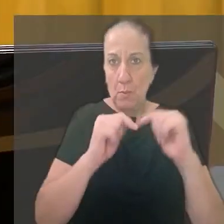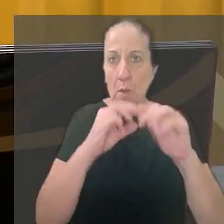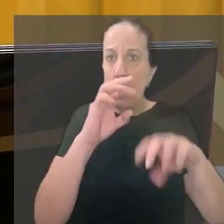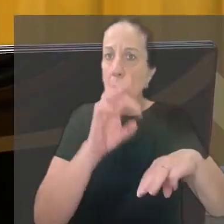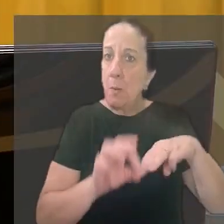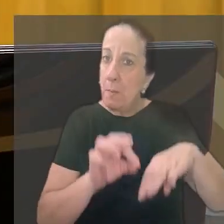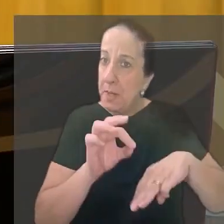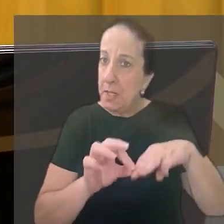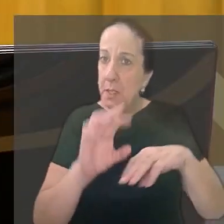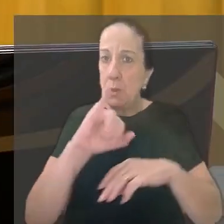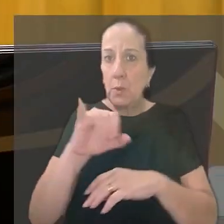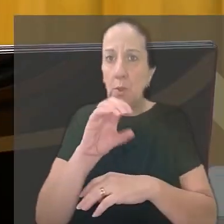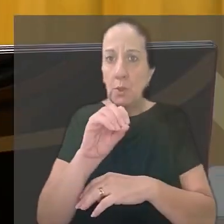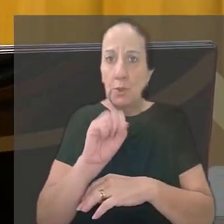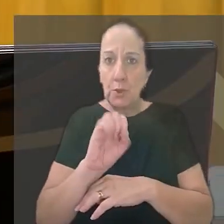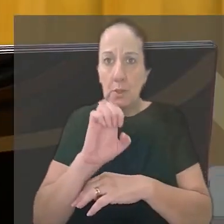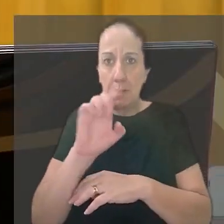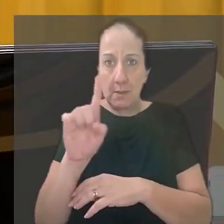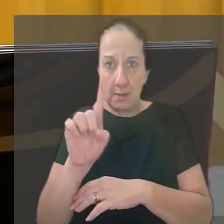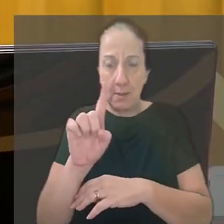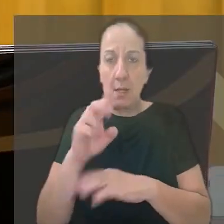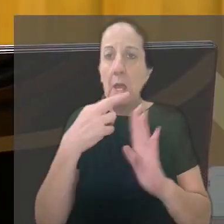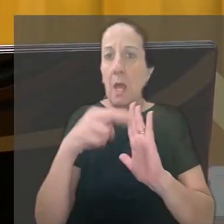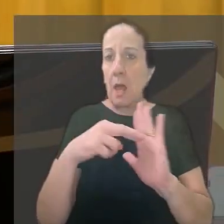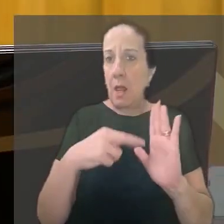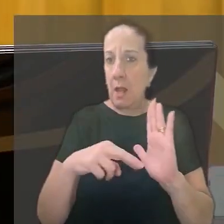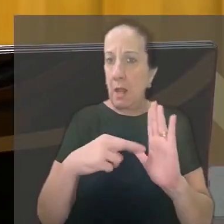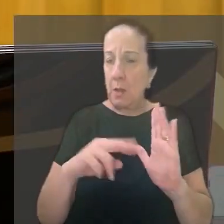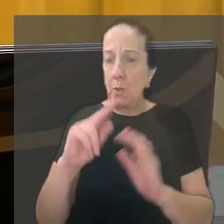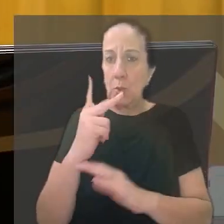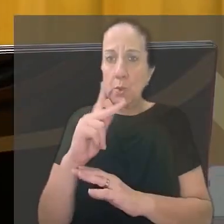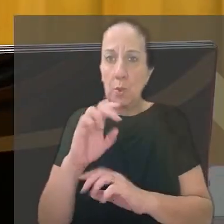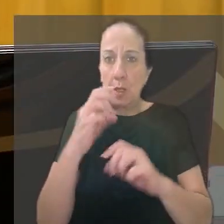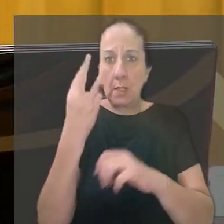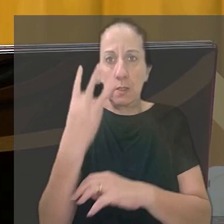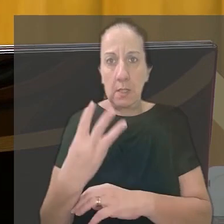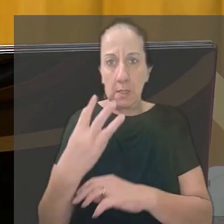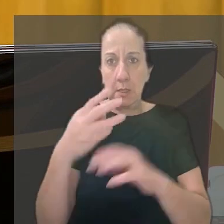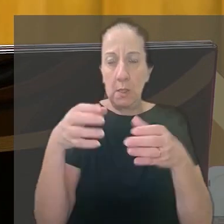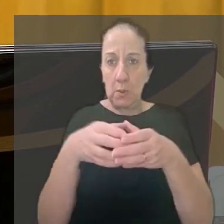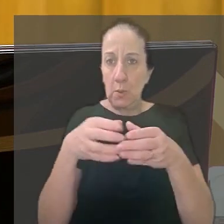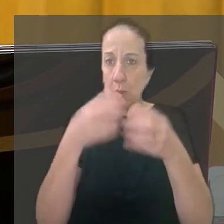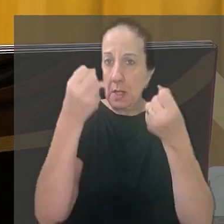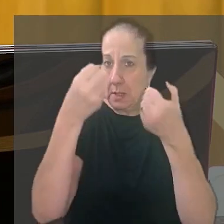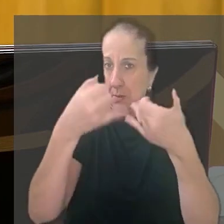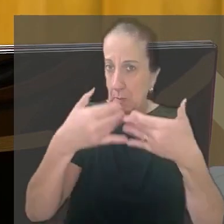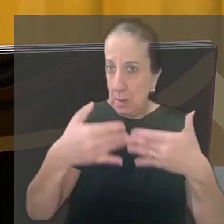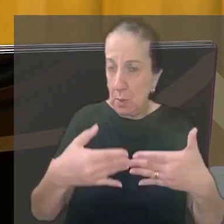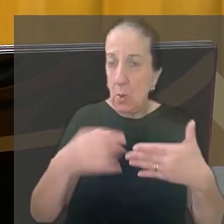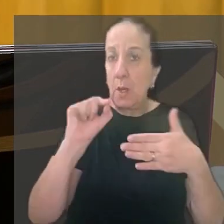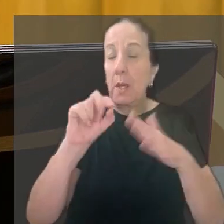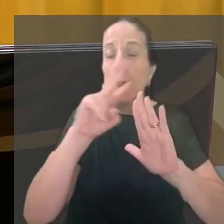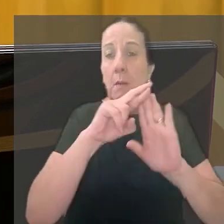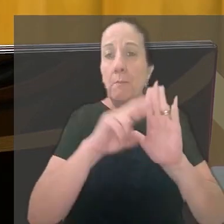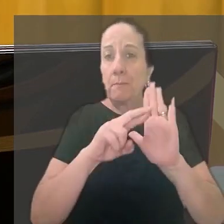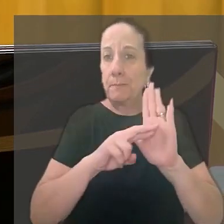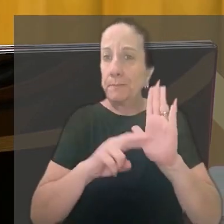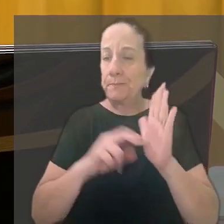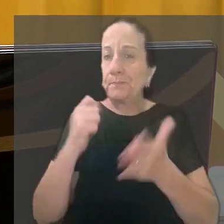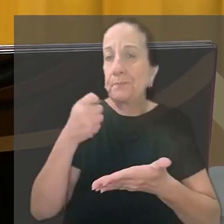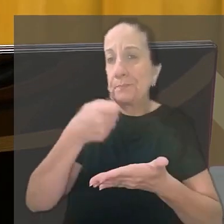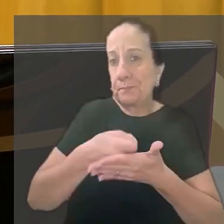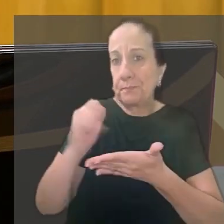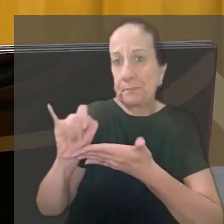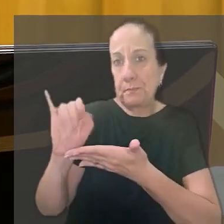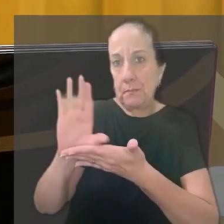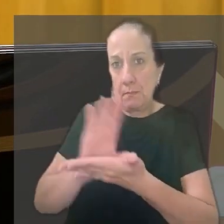O ministro José Roberto Freire Pimenta, relator do caso na terceira turma, explicou que a previsão normativa de pagamento